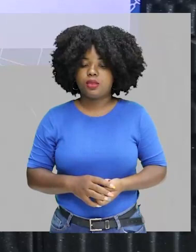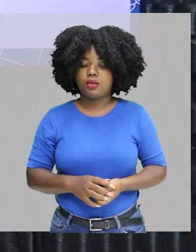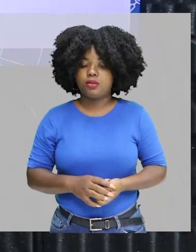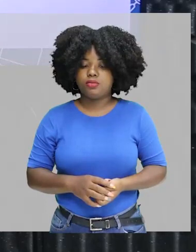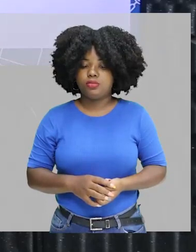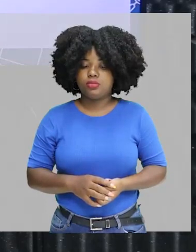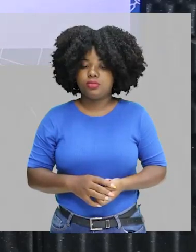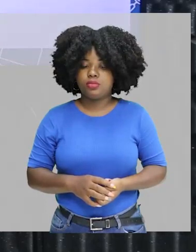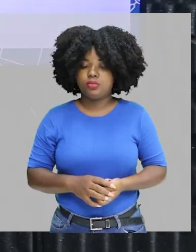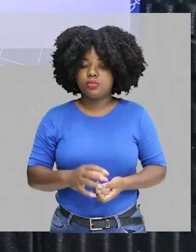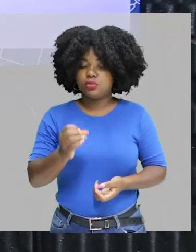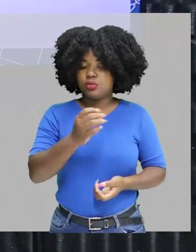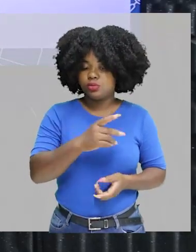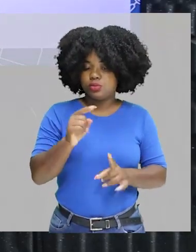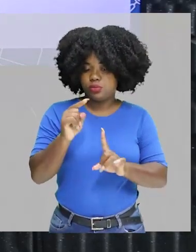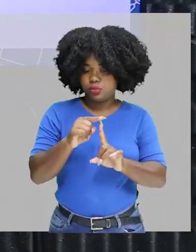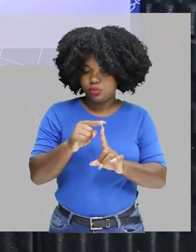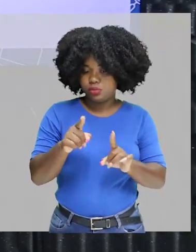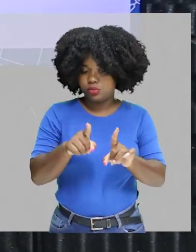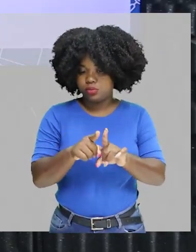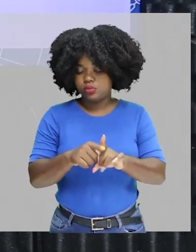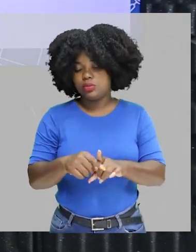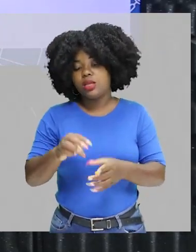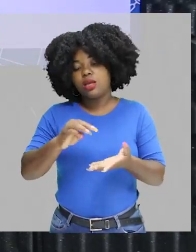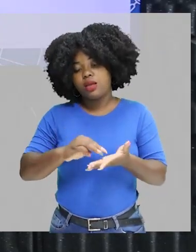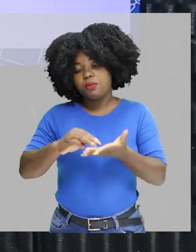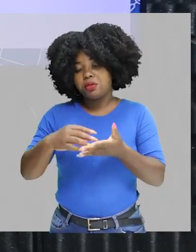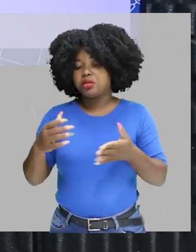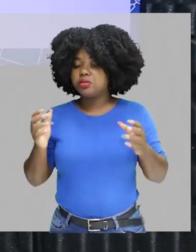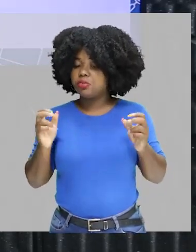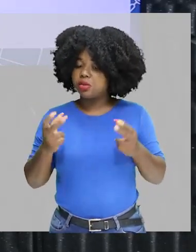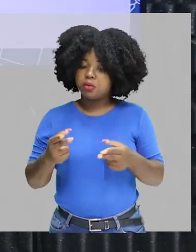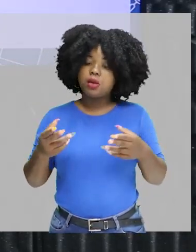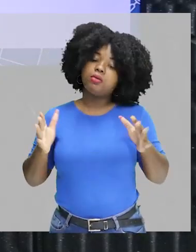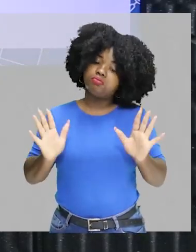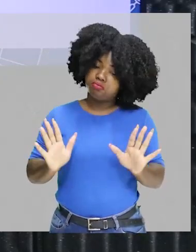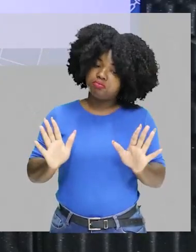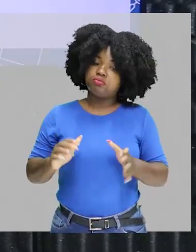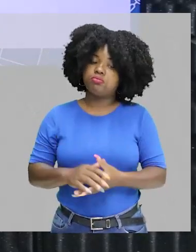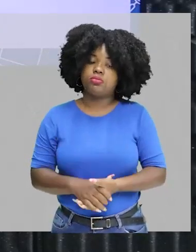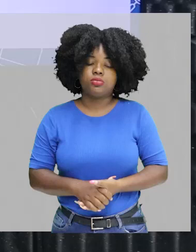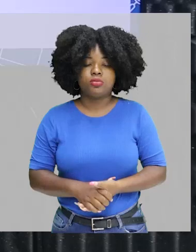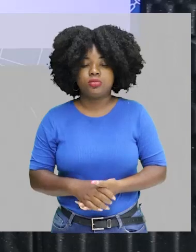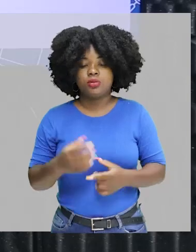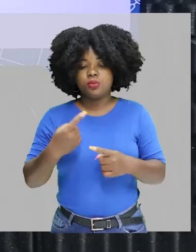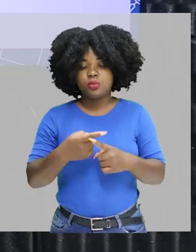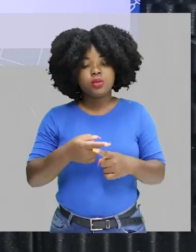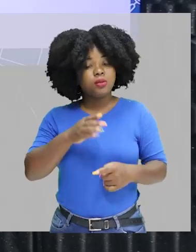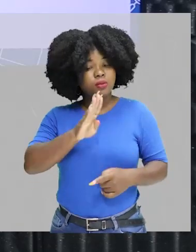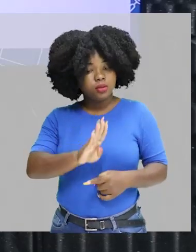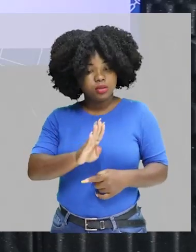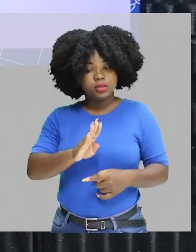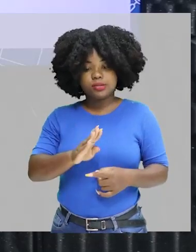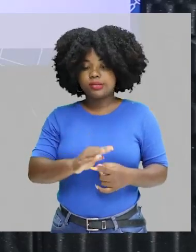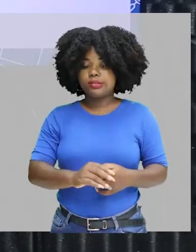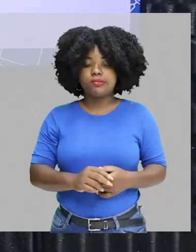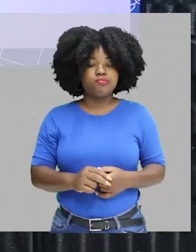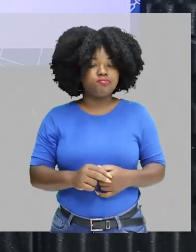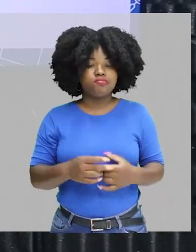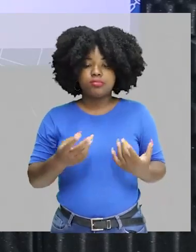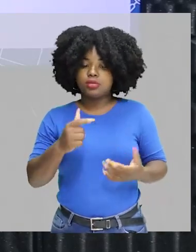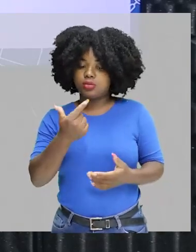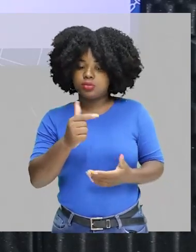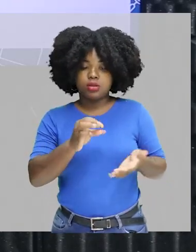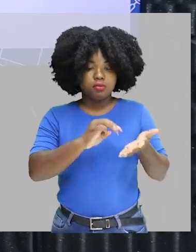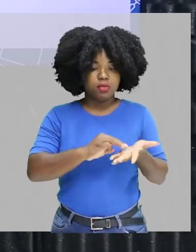atômico do novo elemento. A massa vai permanecer a mesma, porque a partícula beta não leva a massa,